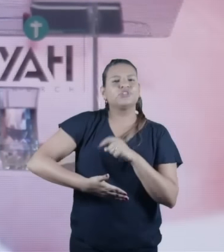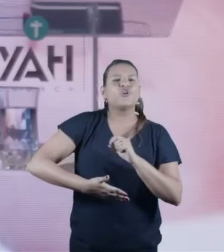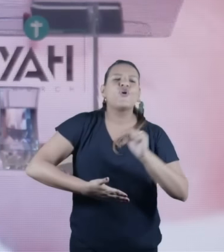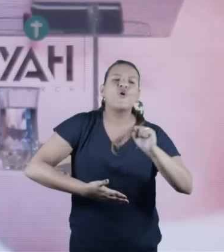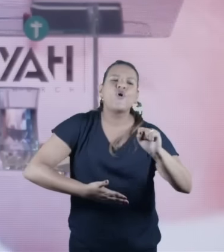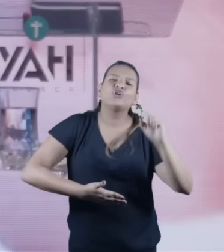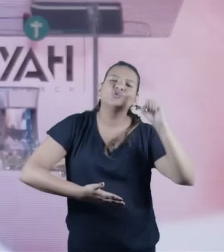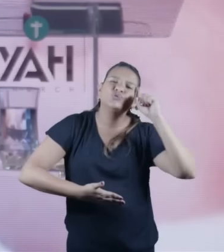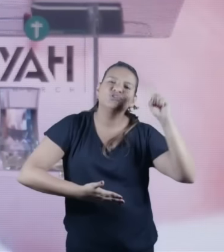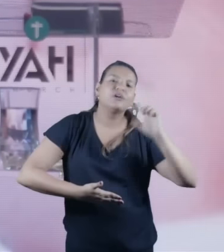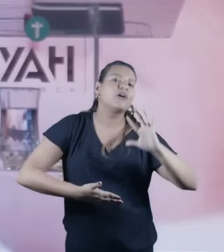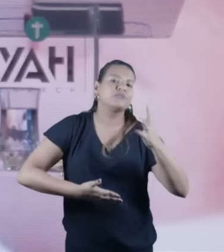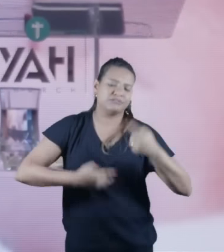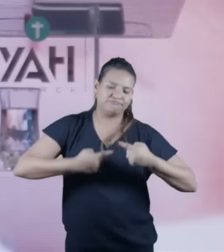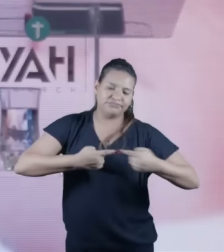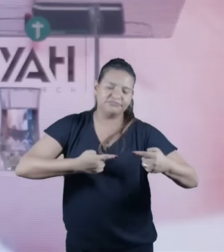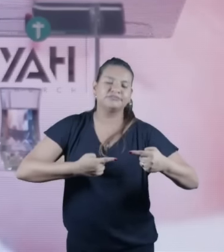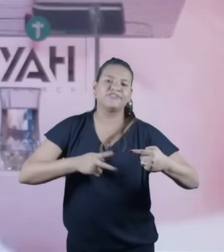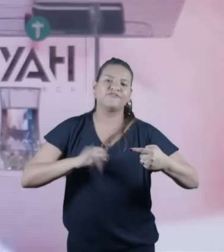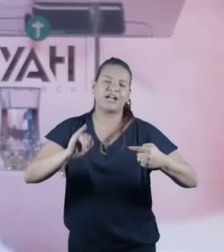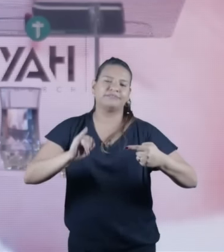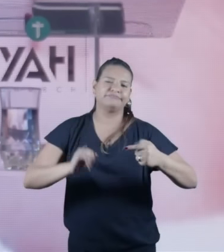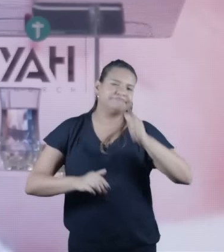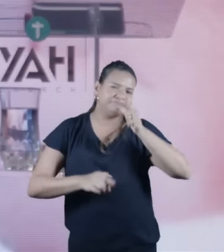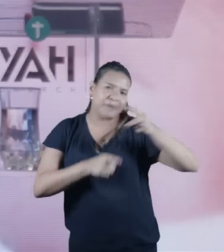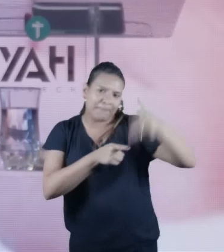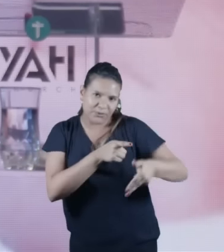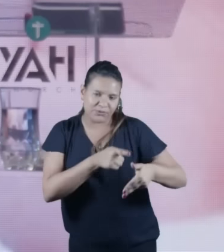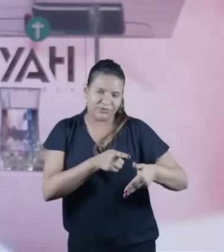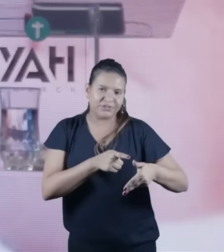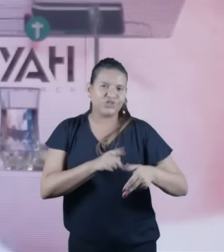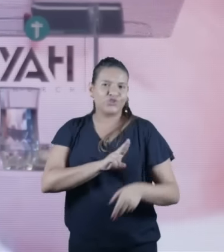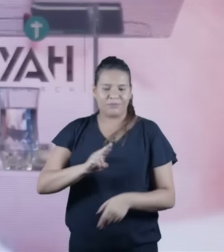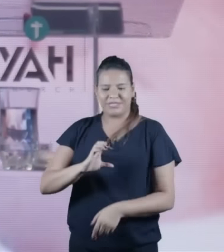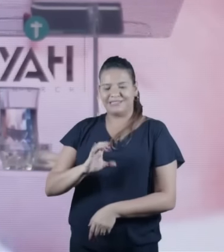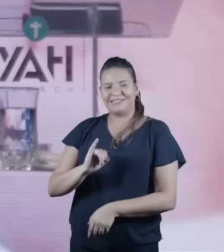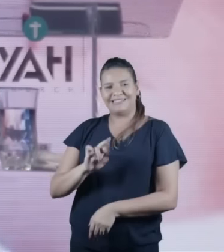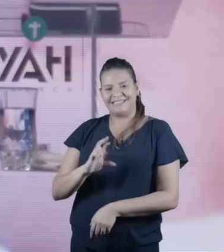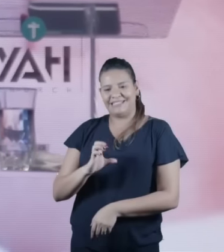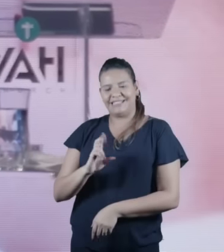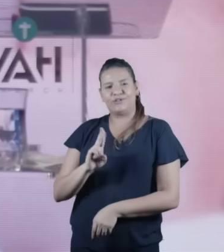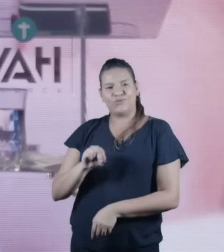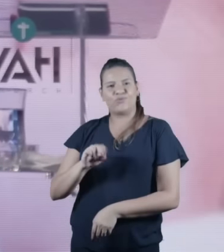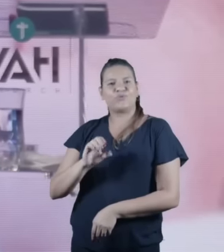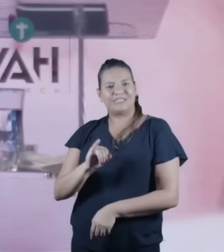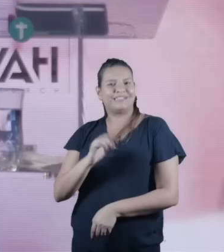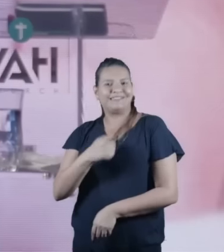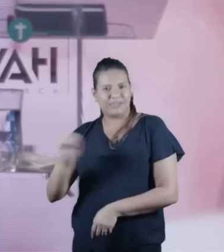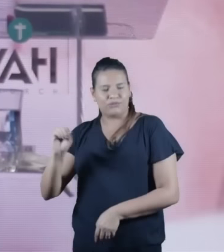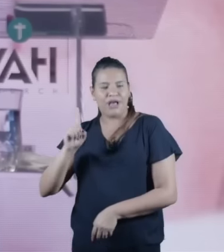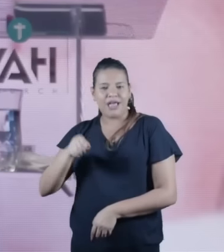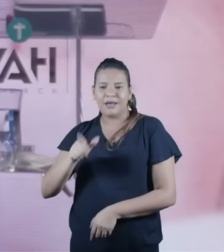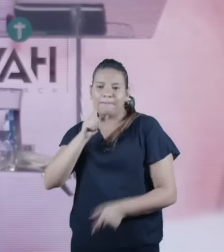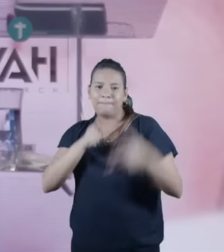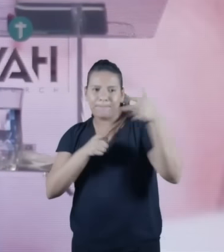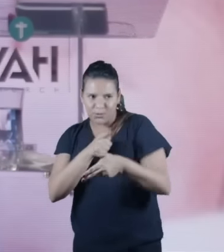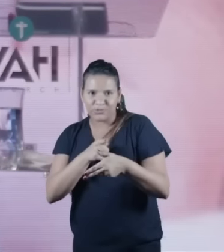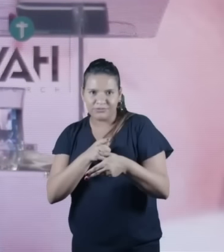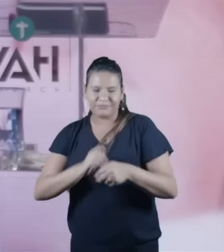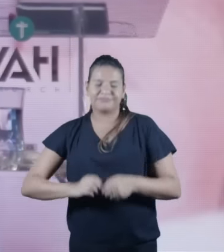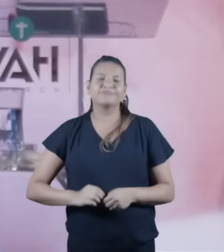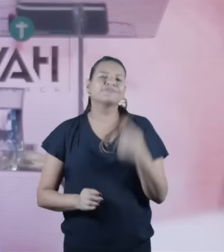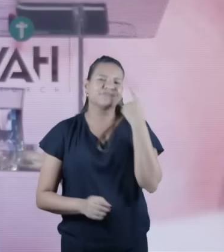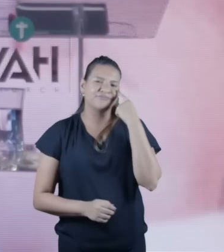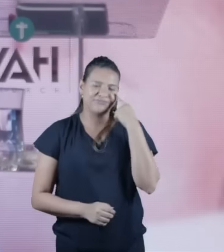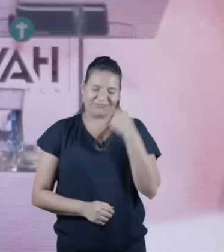que eu vim aqui com o Yair, o Yair, meu filhinho, ele está agora com sete meses. Ele está aqui atrás, lá para trás, ele está com a minha